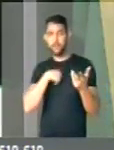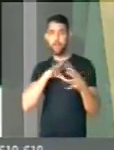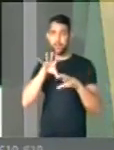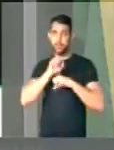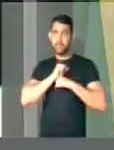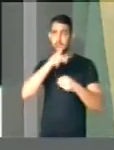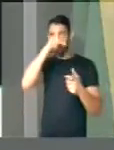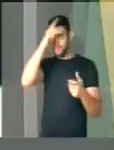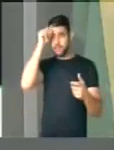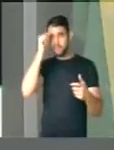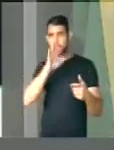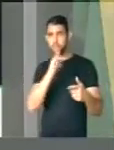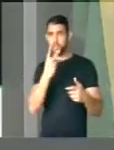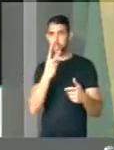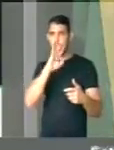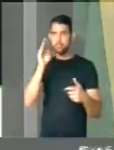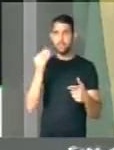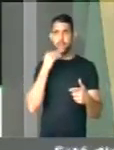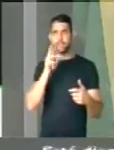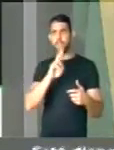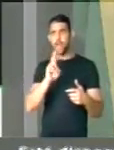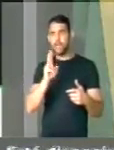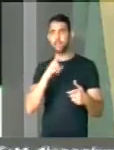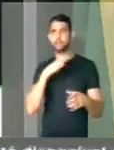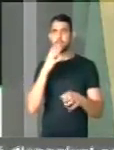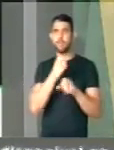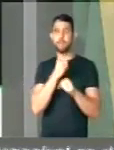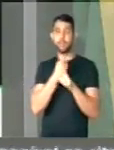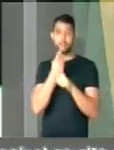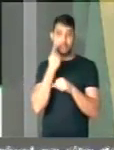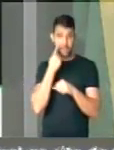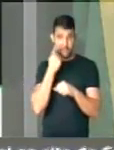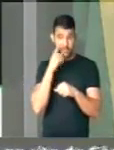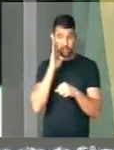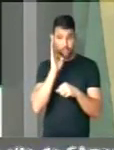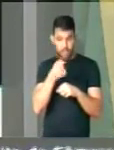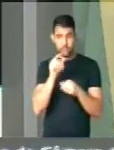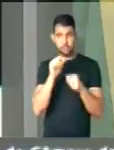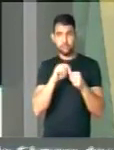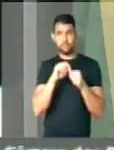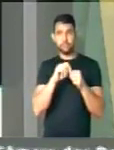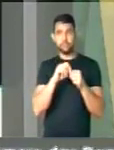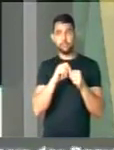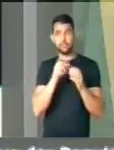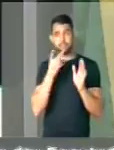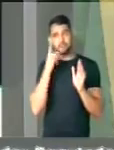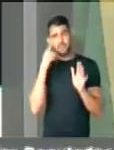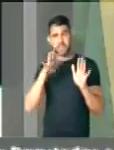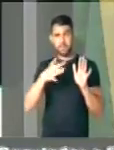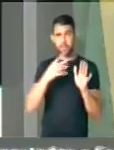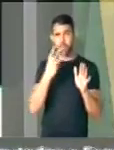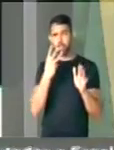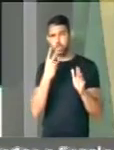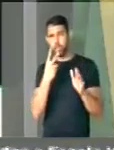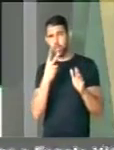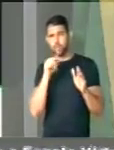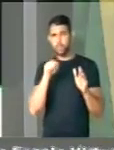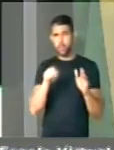enorme da ordem de 2 bilhões de reais, num orçamento previsto já superestimado da ordem de 2